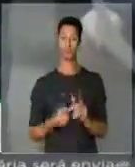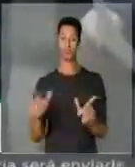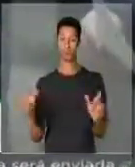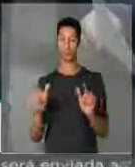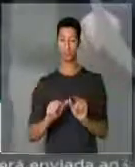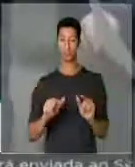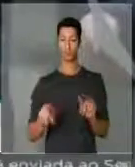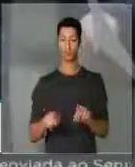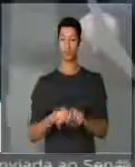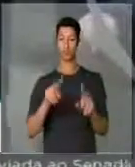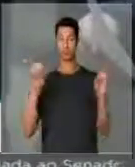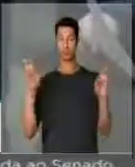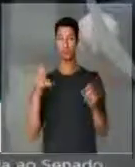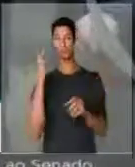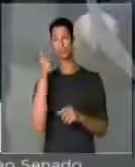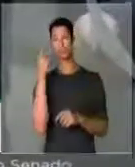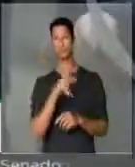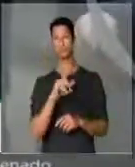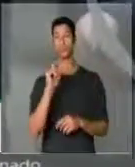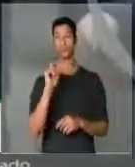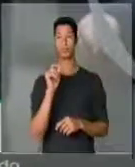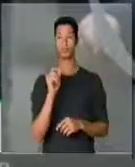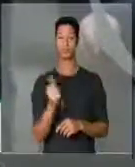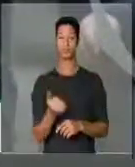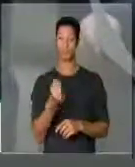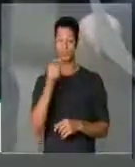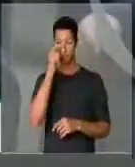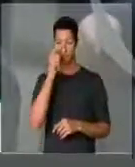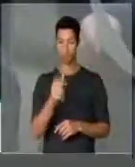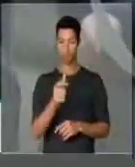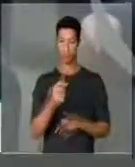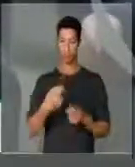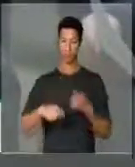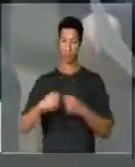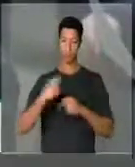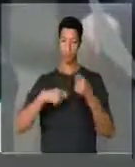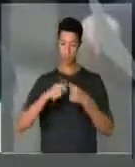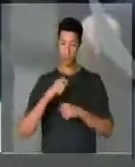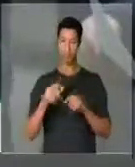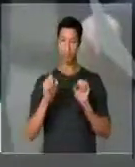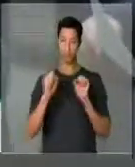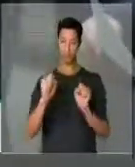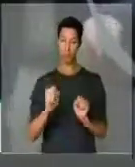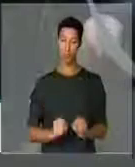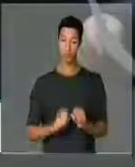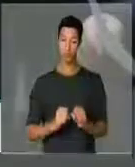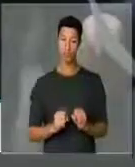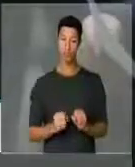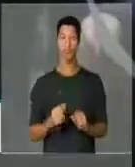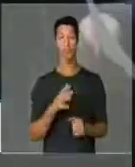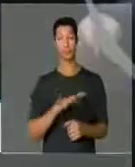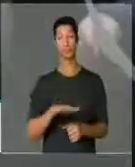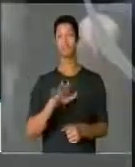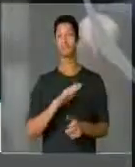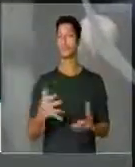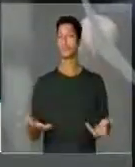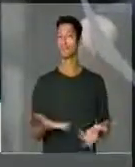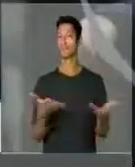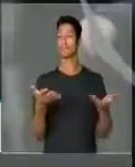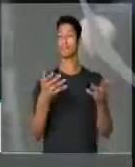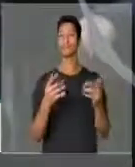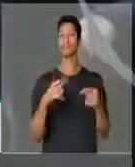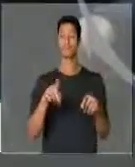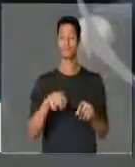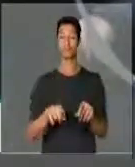reduzir essas áreas para que interesses econômicos possam ali prosperar.